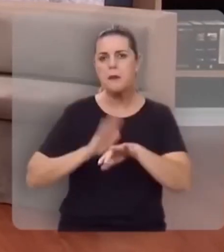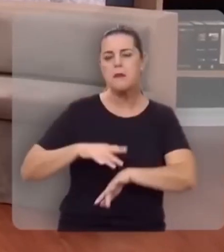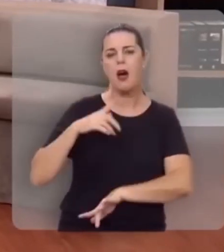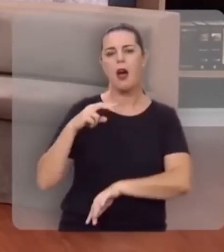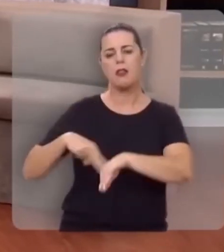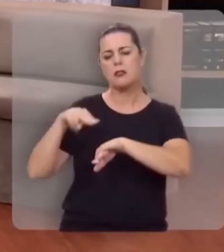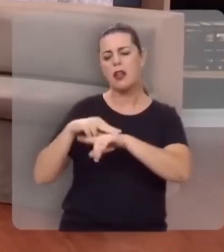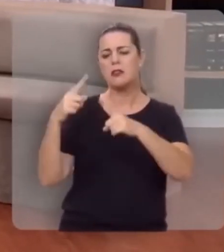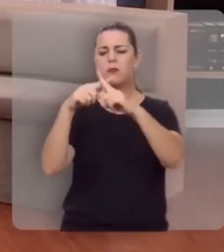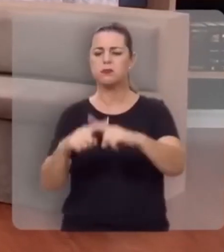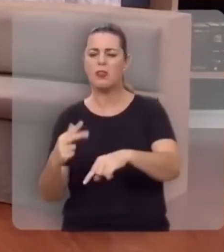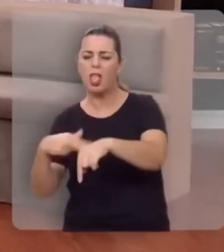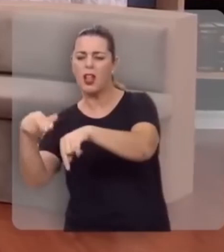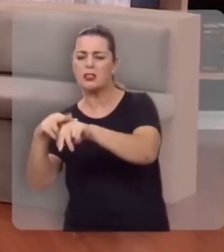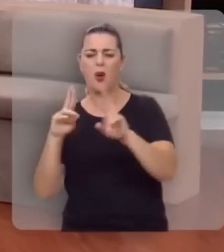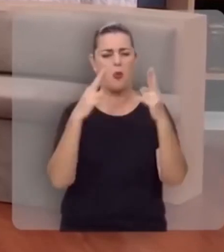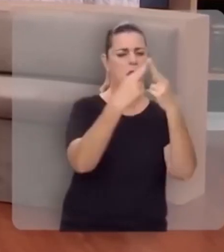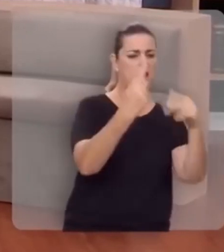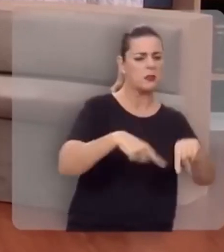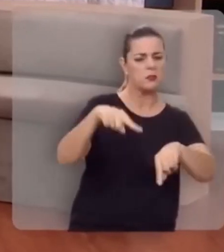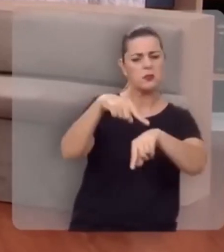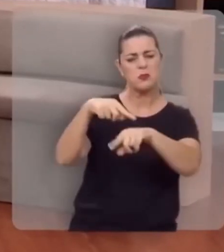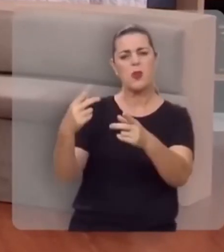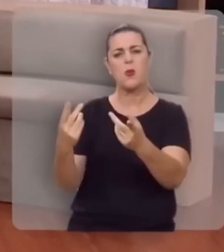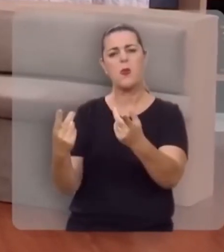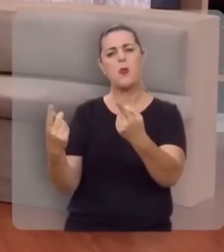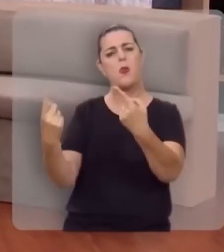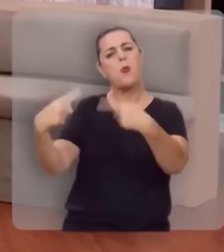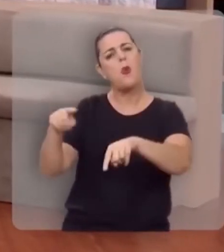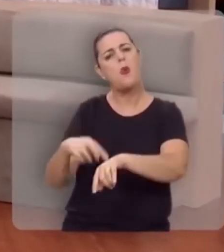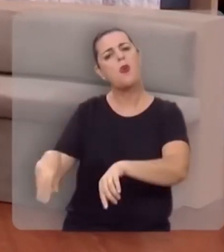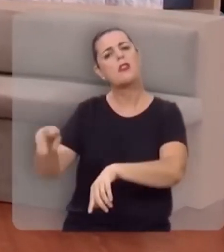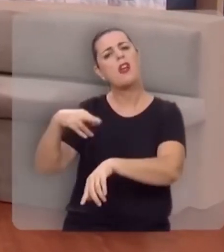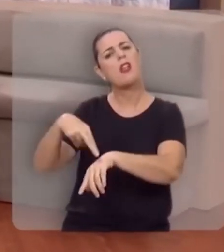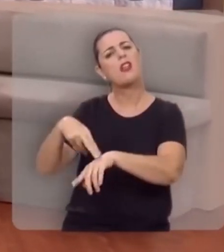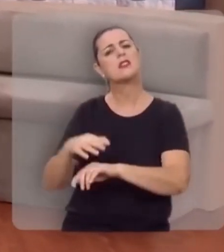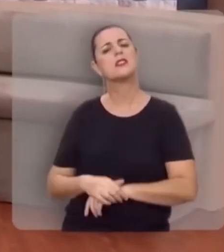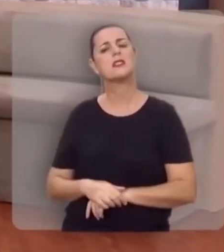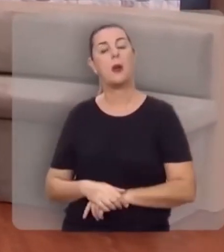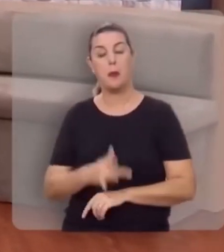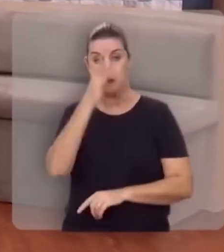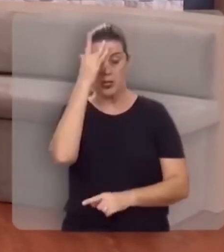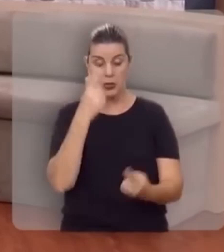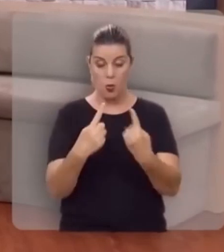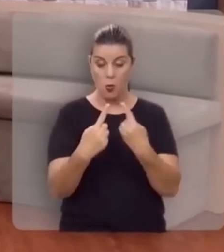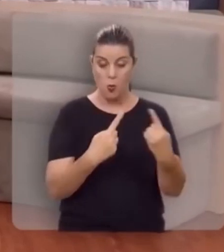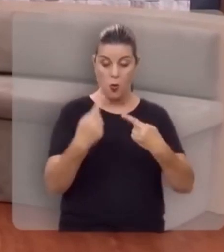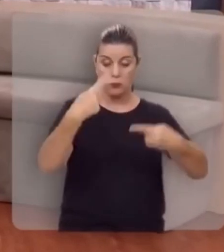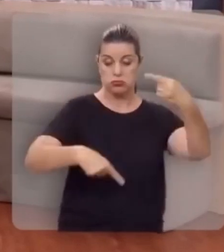nação contra nação, é reino contra reino, são pessoas lutando contra os seus próprios irmãos, dentro de casa,